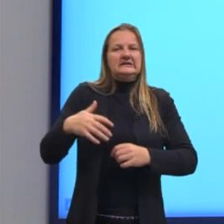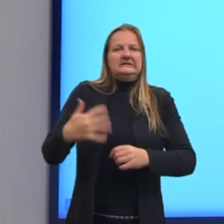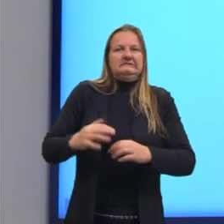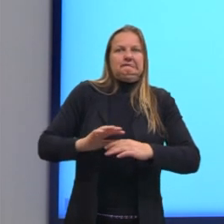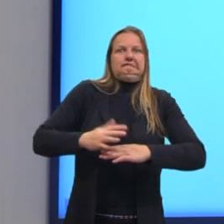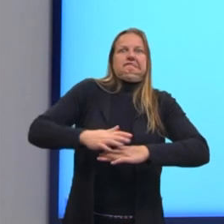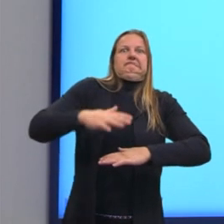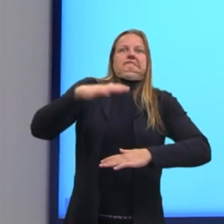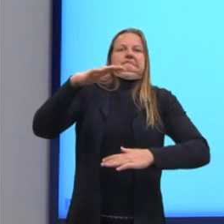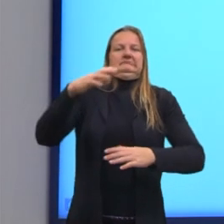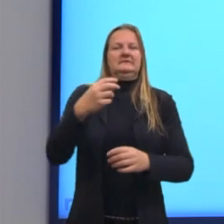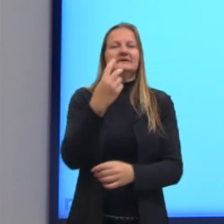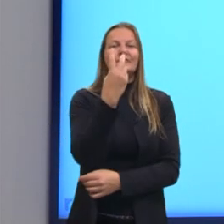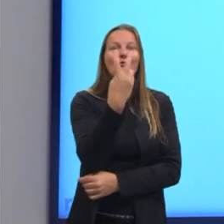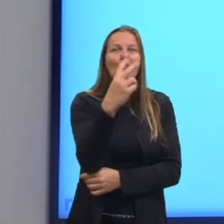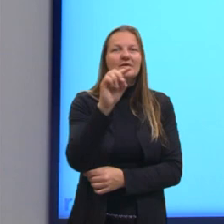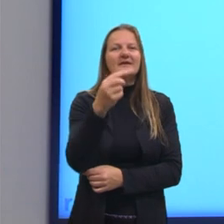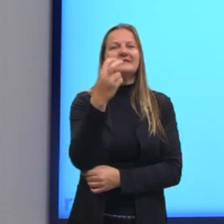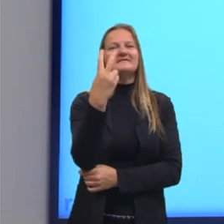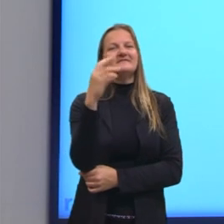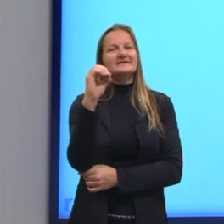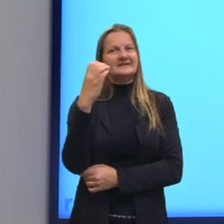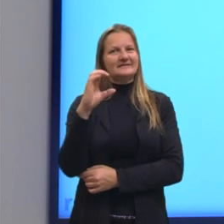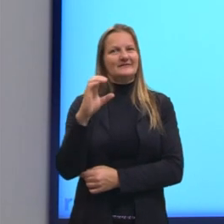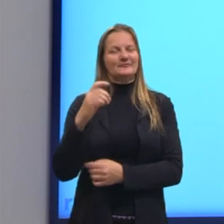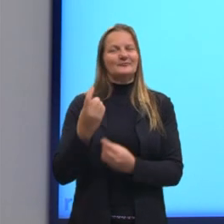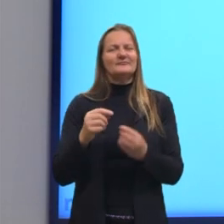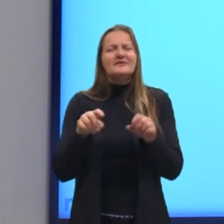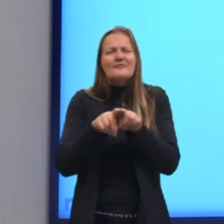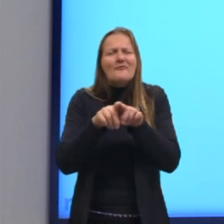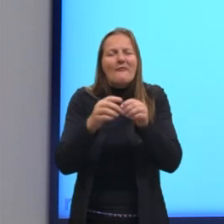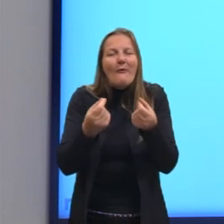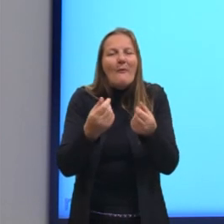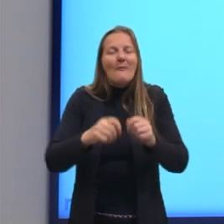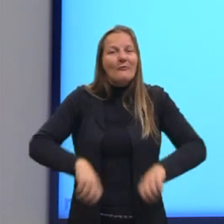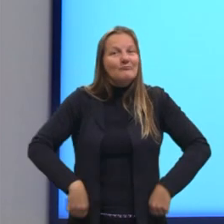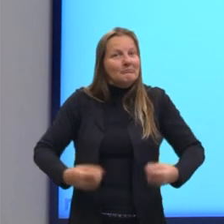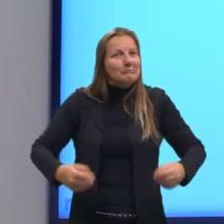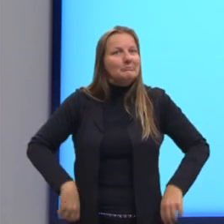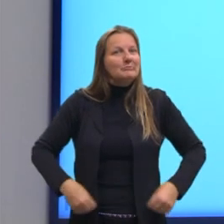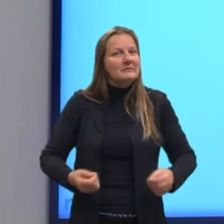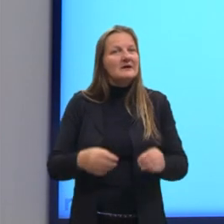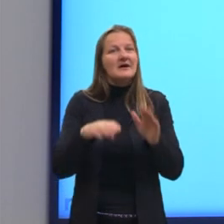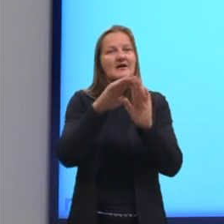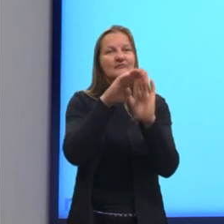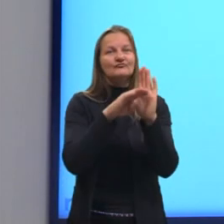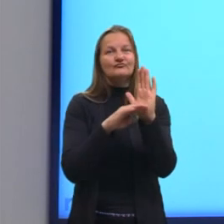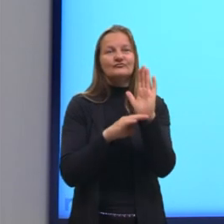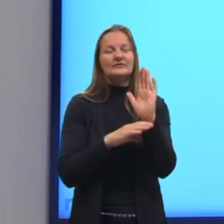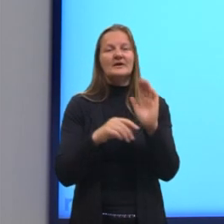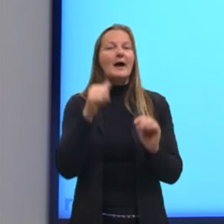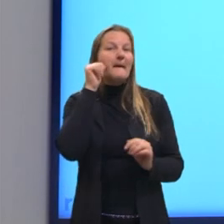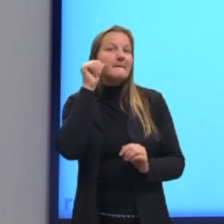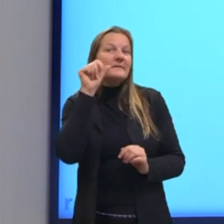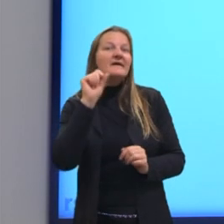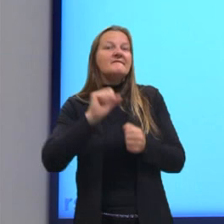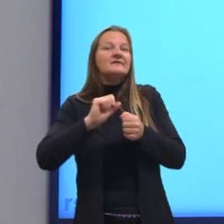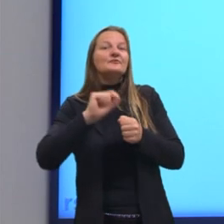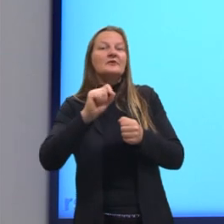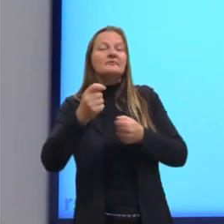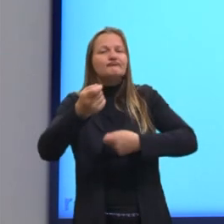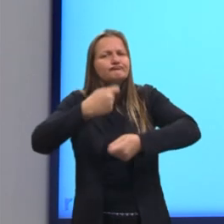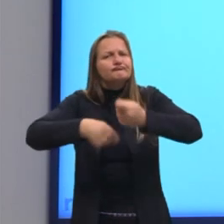2 reais e 20 centavos. Para manter o mesmo custo com a produção de uma receita, essa dona de casa terá que